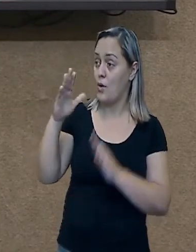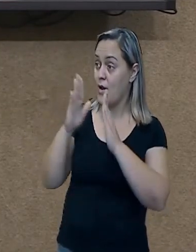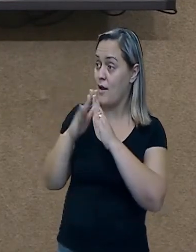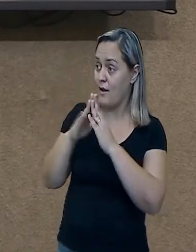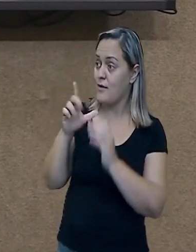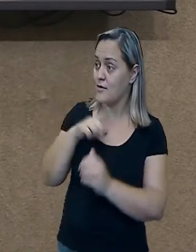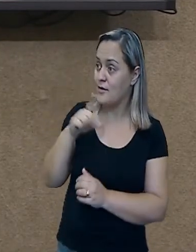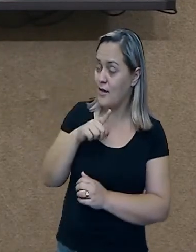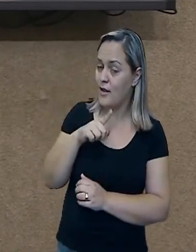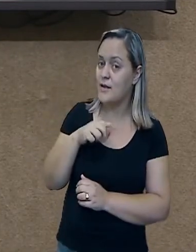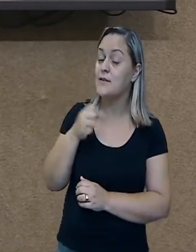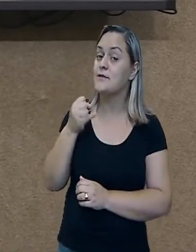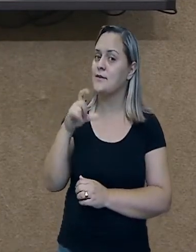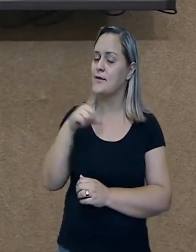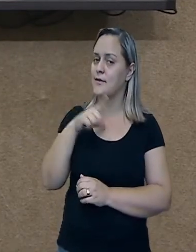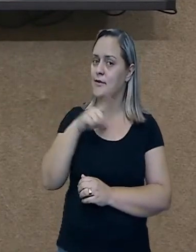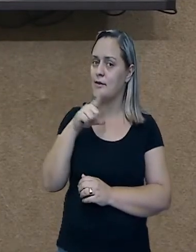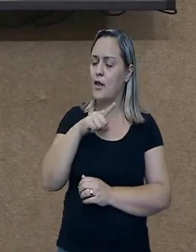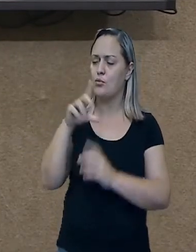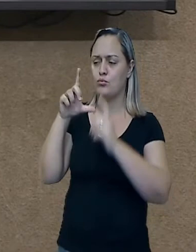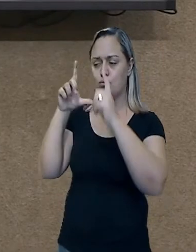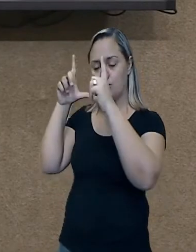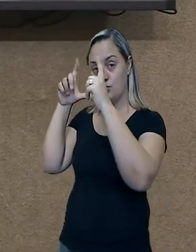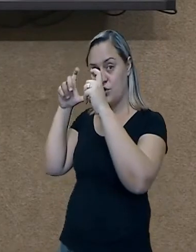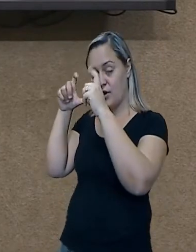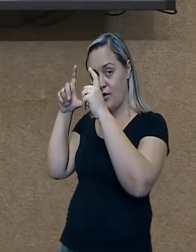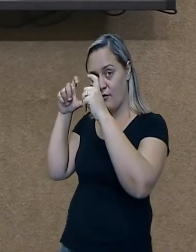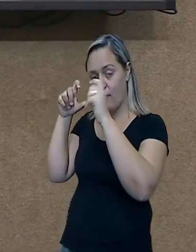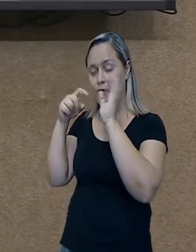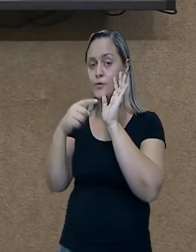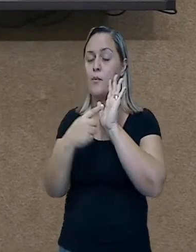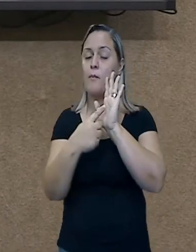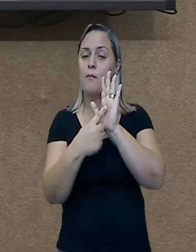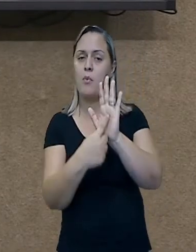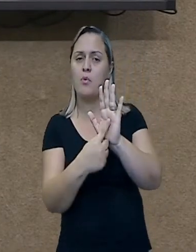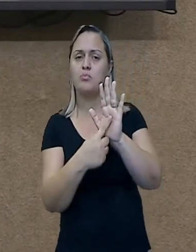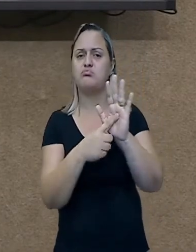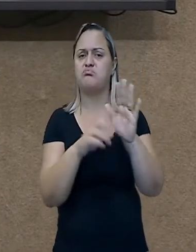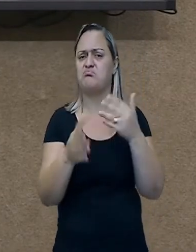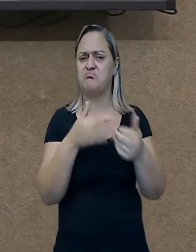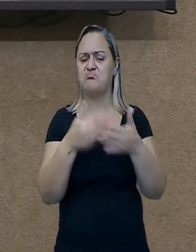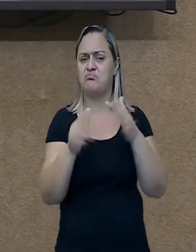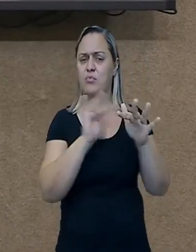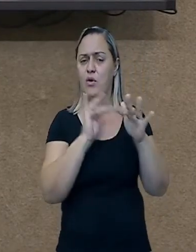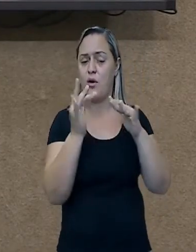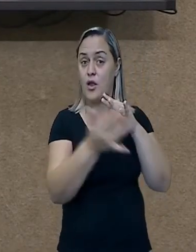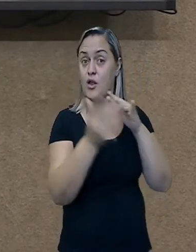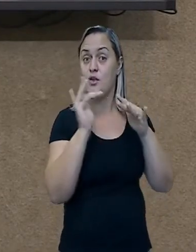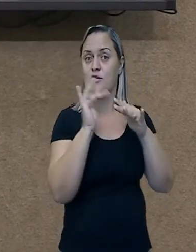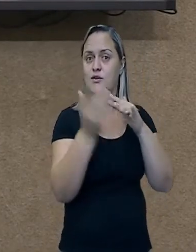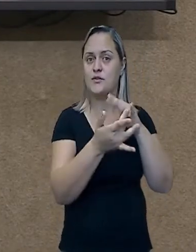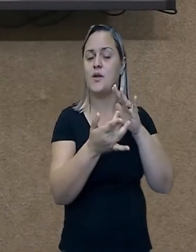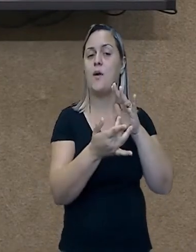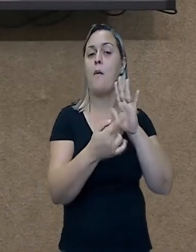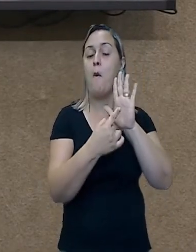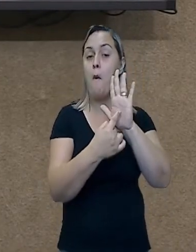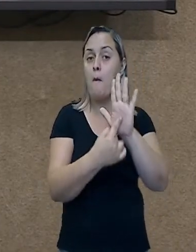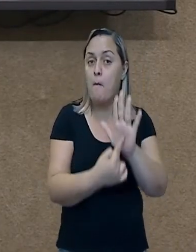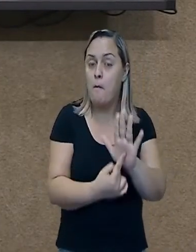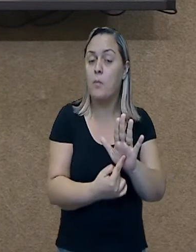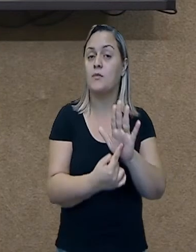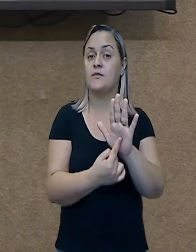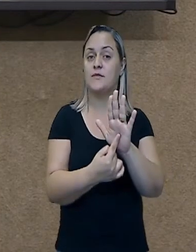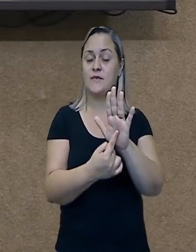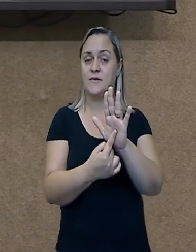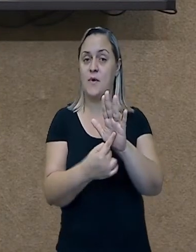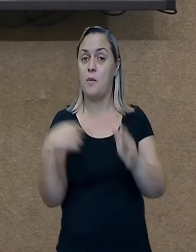Facebook, no Instagram. E marcar SmetGV. Que aí eu vou lá ver quem está acompanhando e quem tem o monóculo